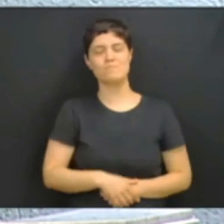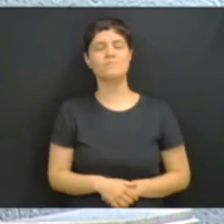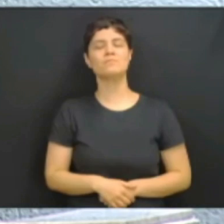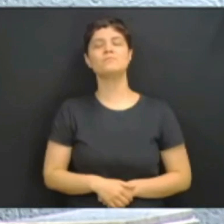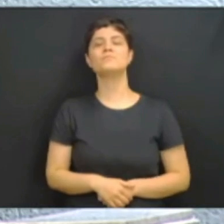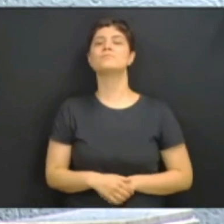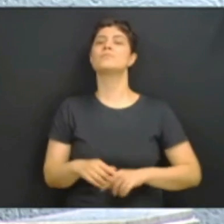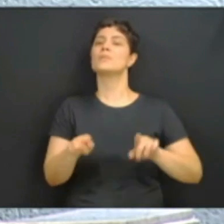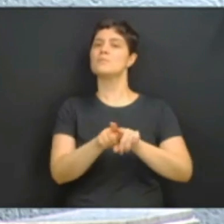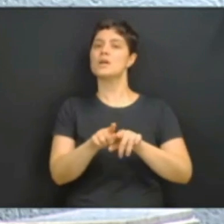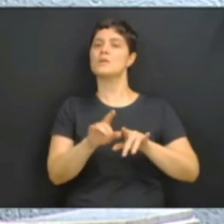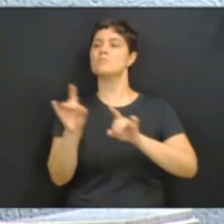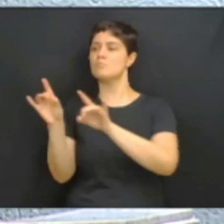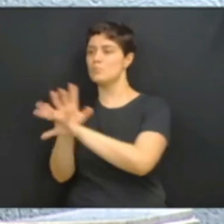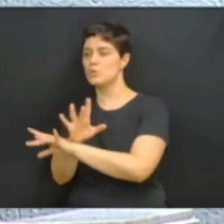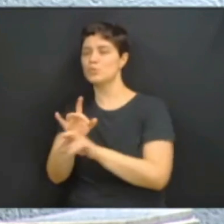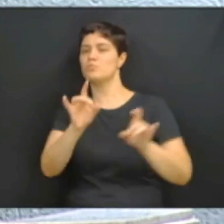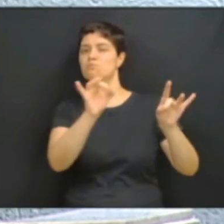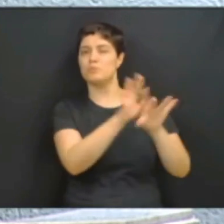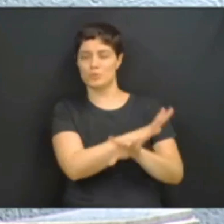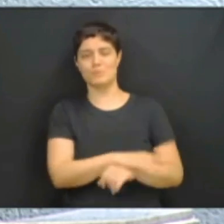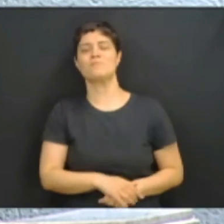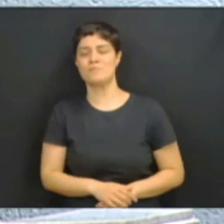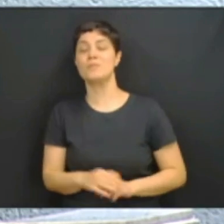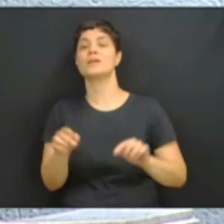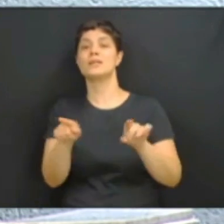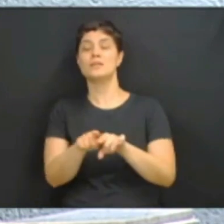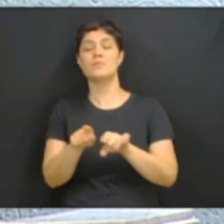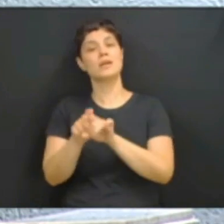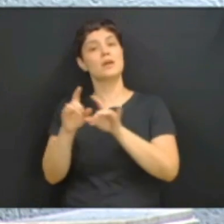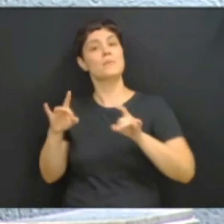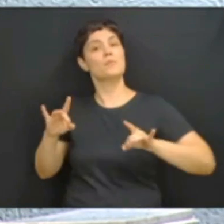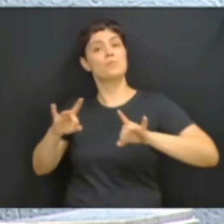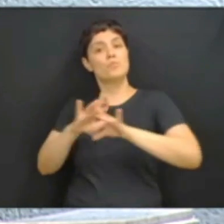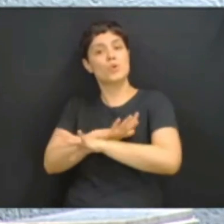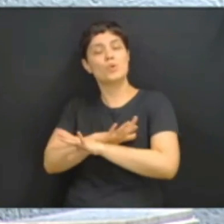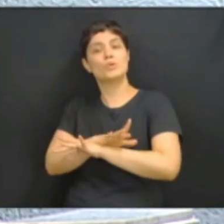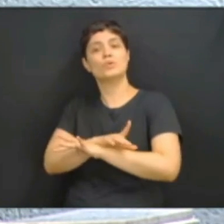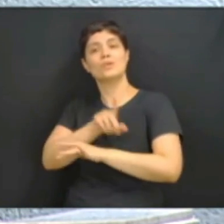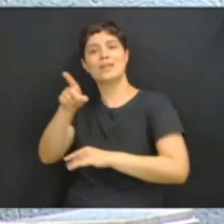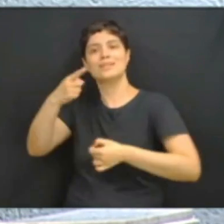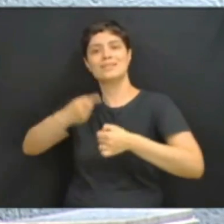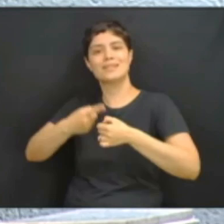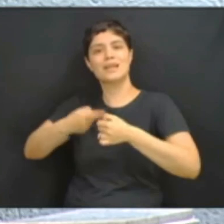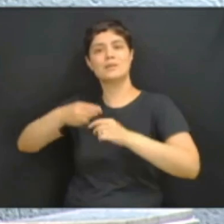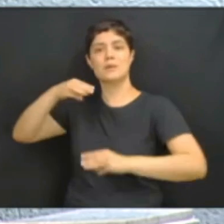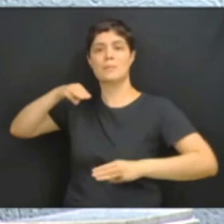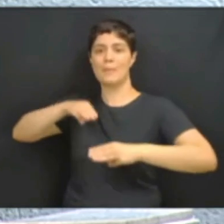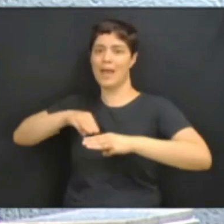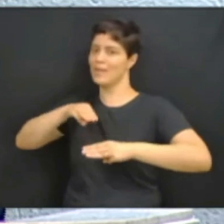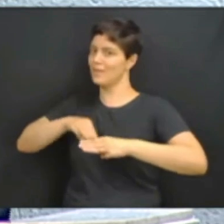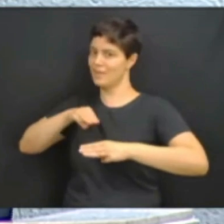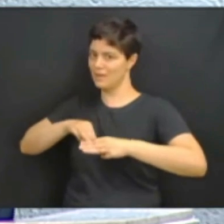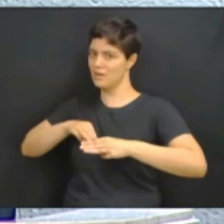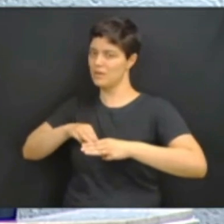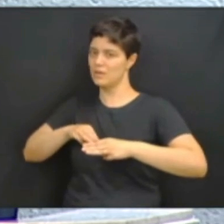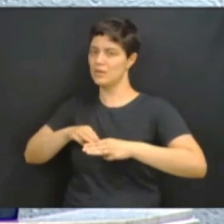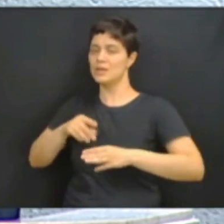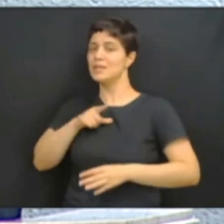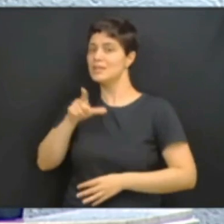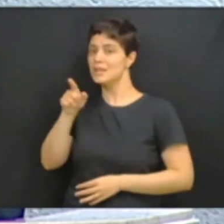fechamos, na semana passada, o comando do Podemos de Maringá, com o professor